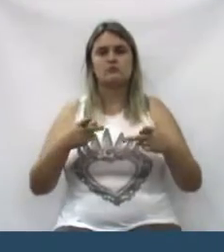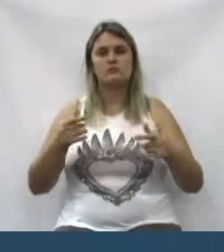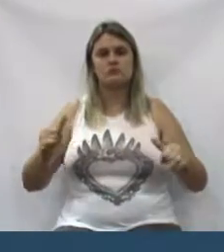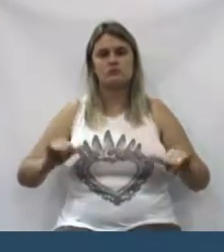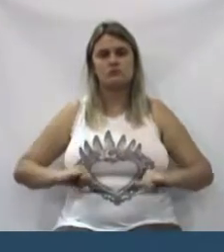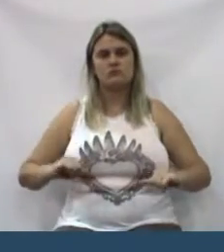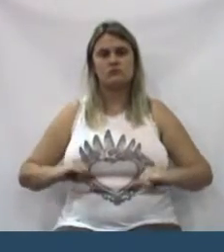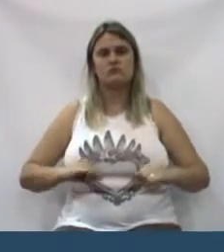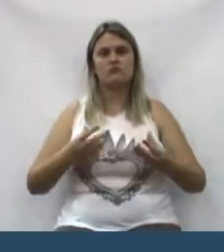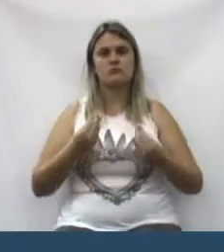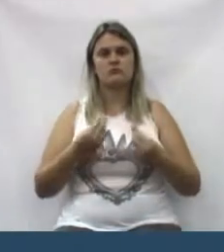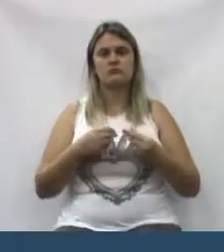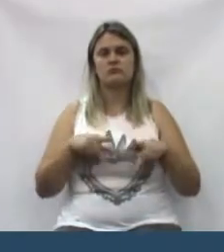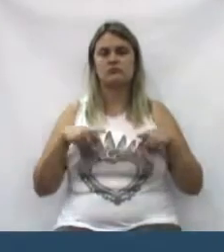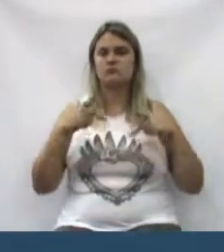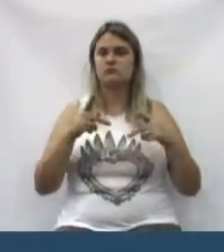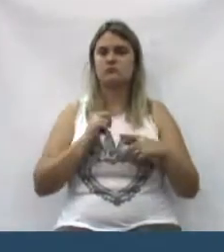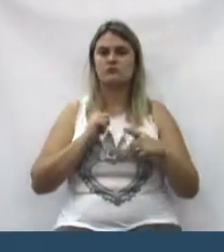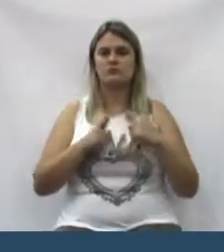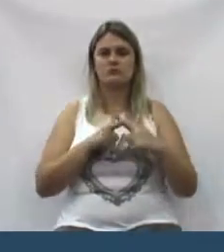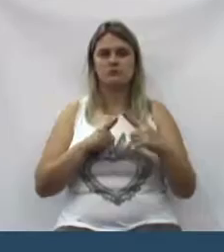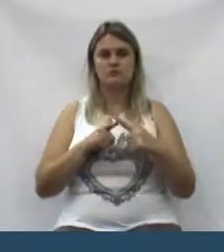o sofrimento do povo brasileiro